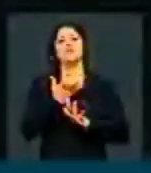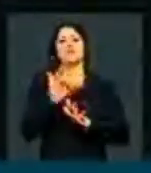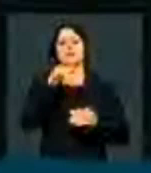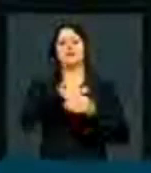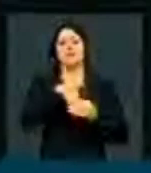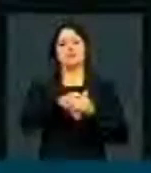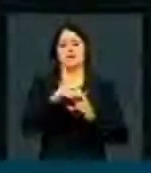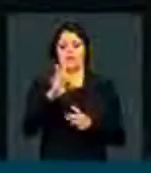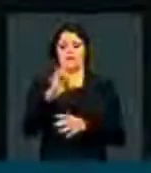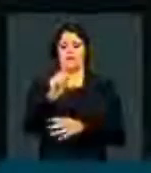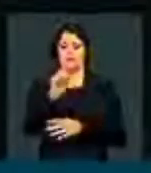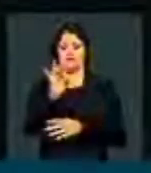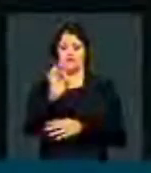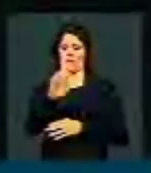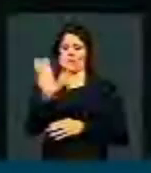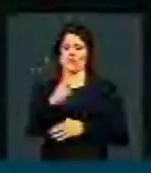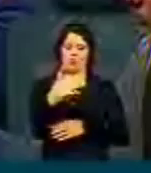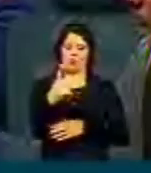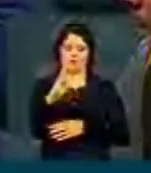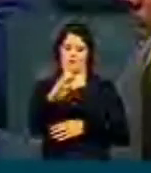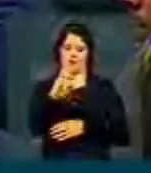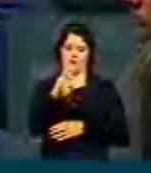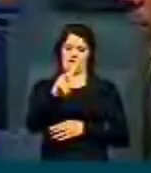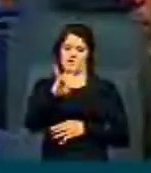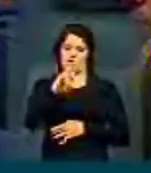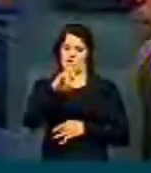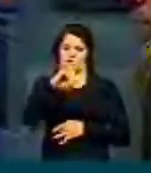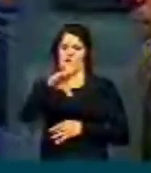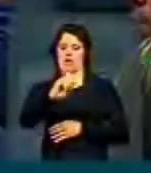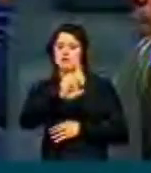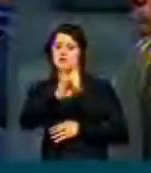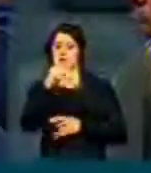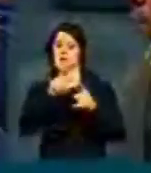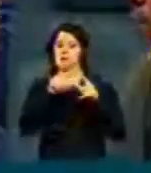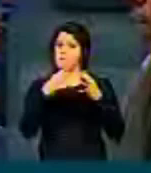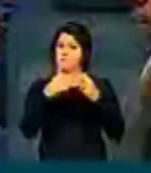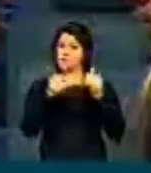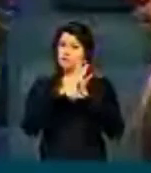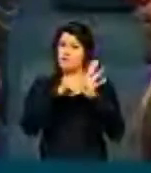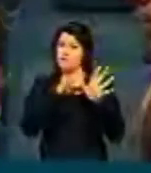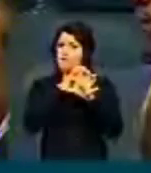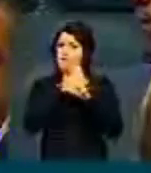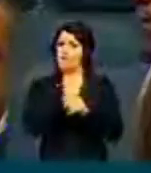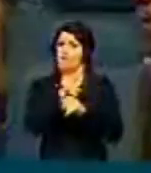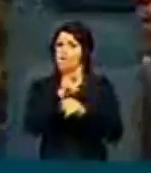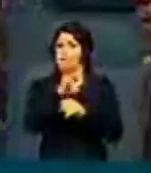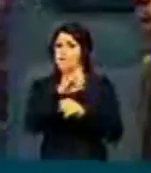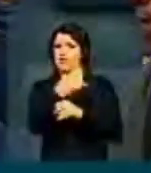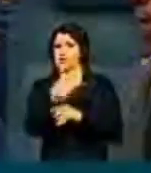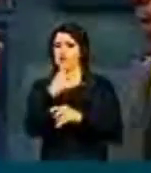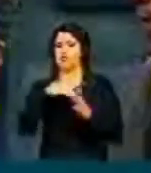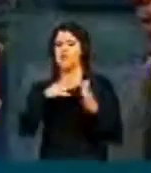o fator previdenciário. E, no caso de haver verificação, propomos a